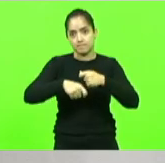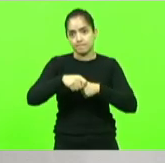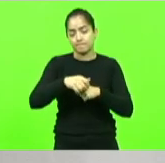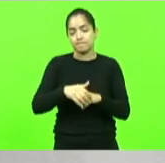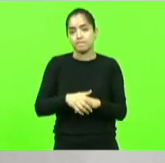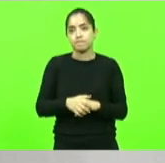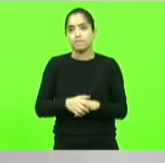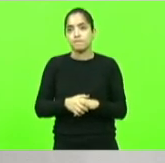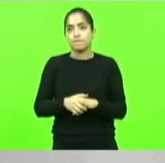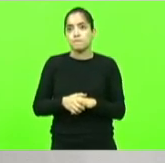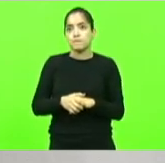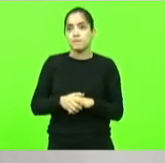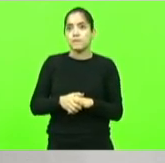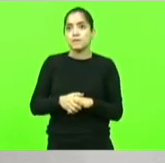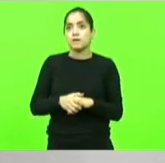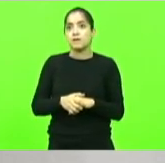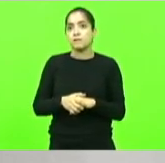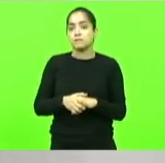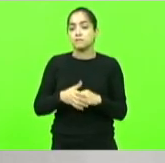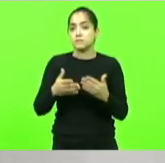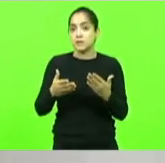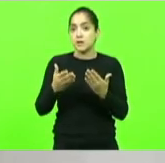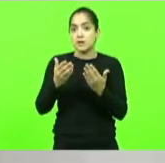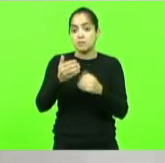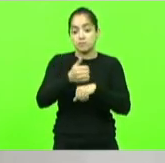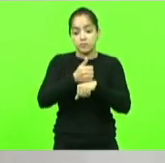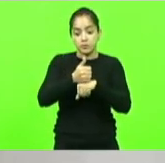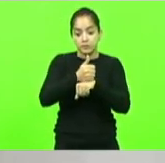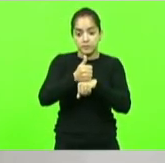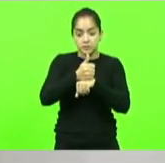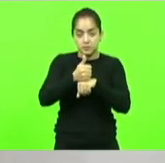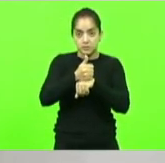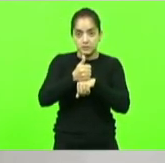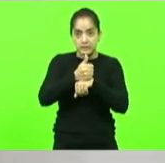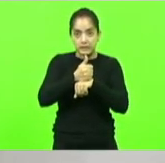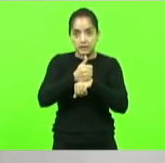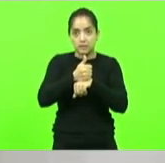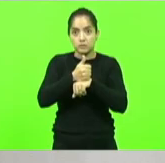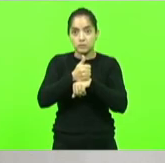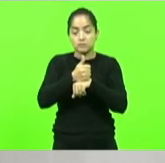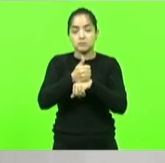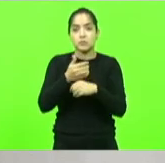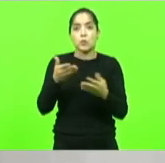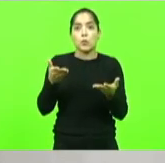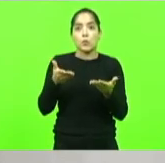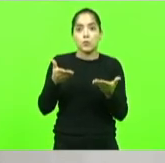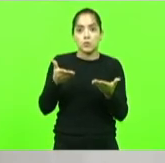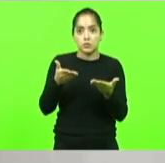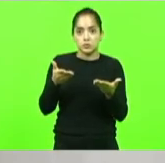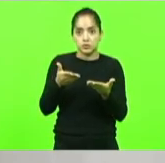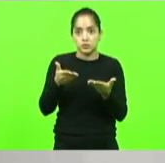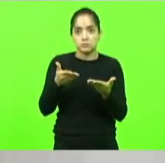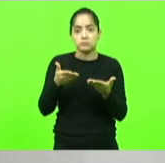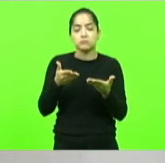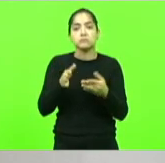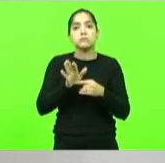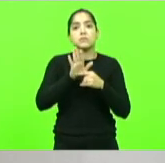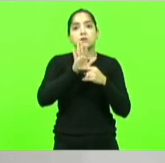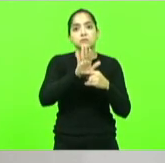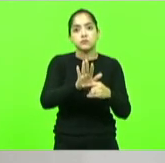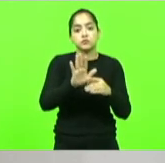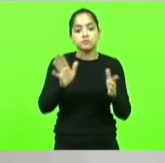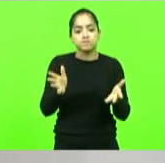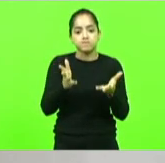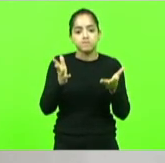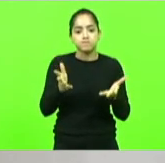exercer a profissão de psicólogo e psicólogo na sociedade significa contribuir na promoção de